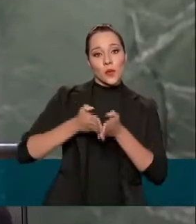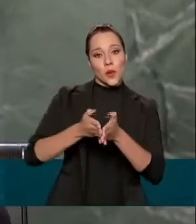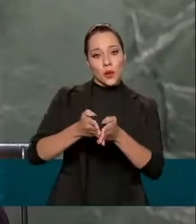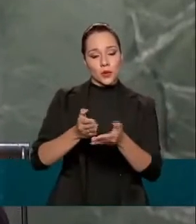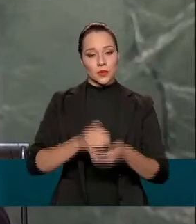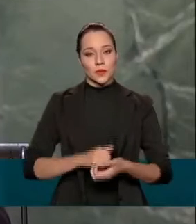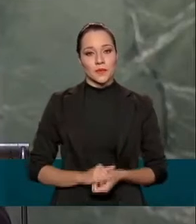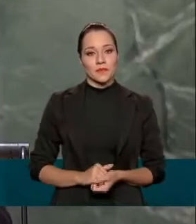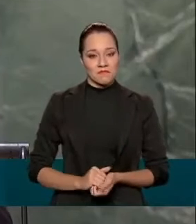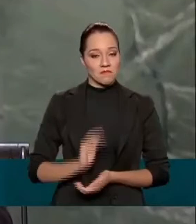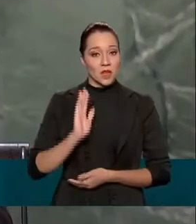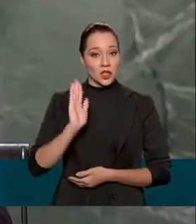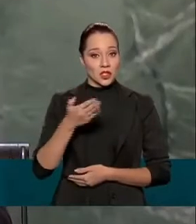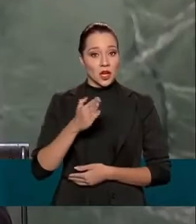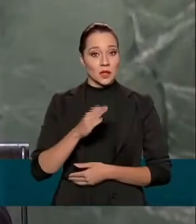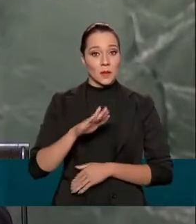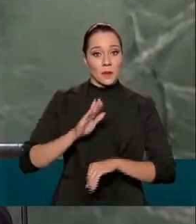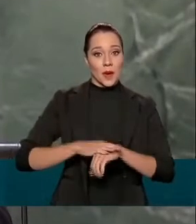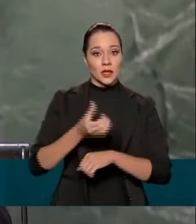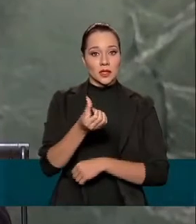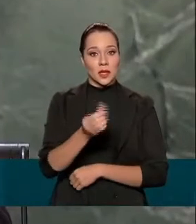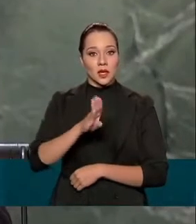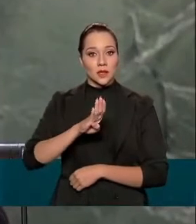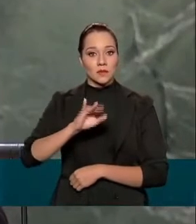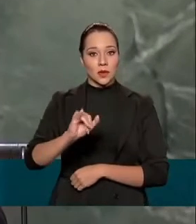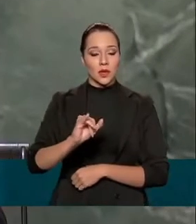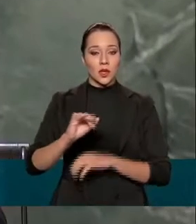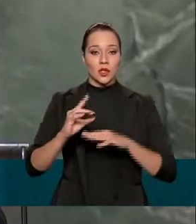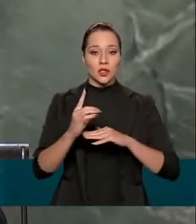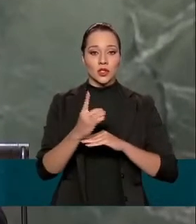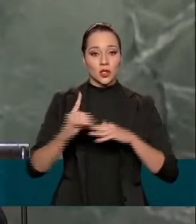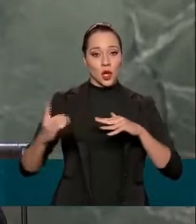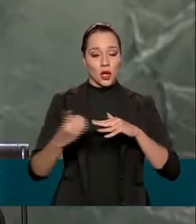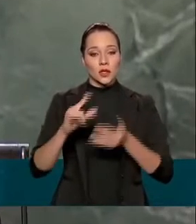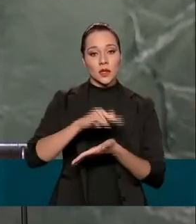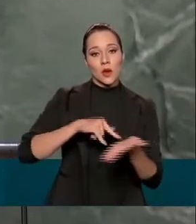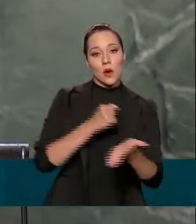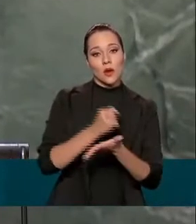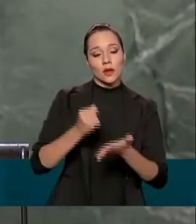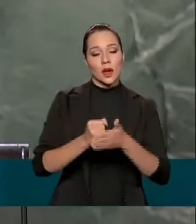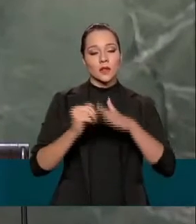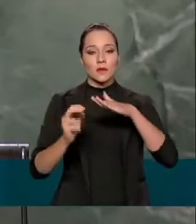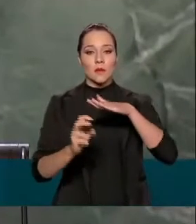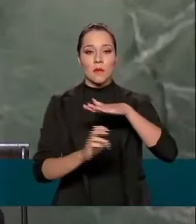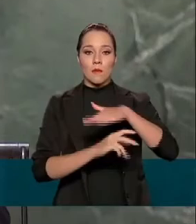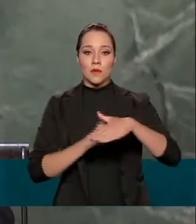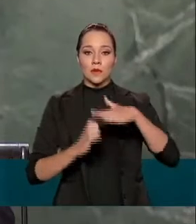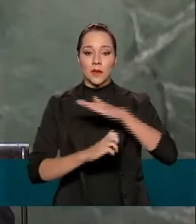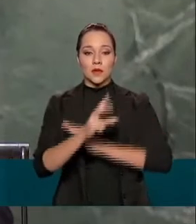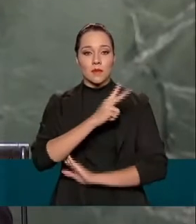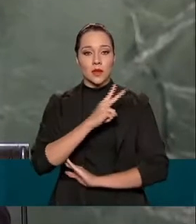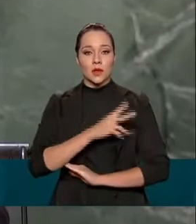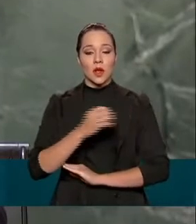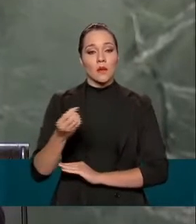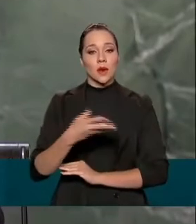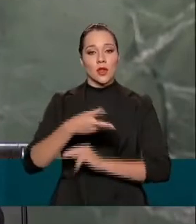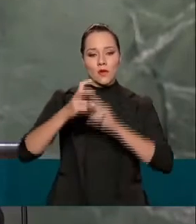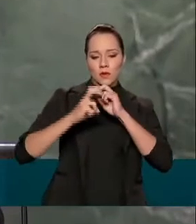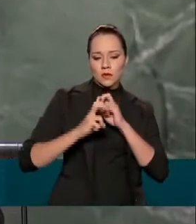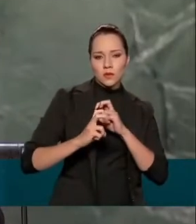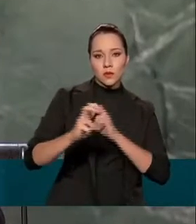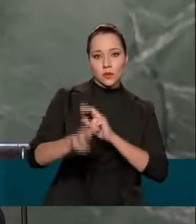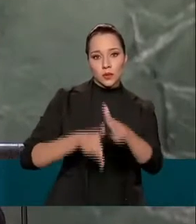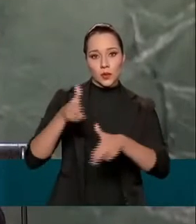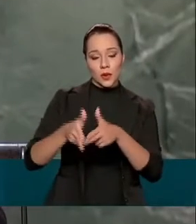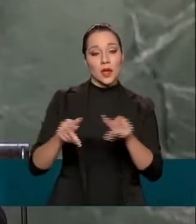Já são mais de 6 bilhões de dólares em contratos privados para novas ferrovias. Introduzimos o